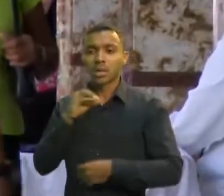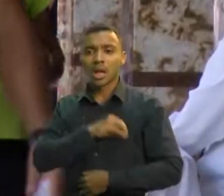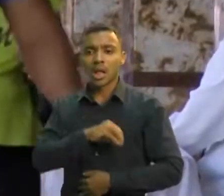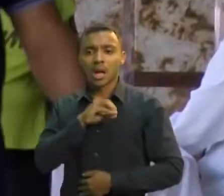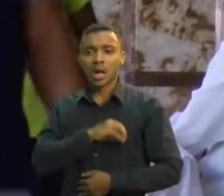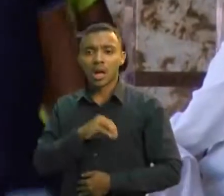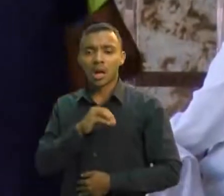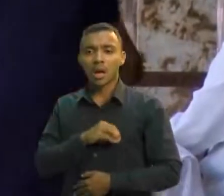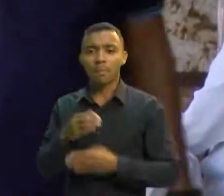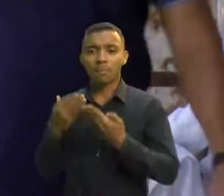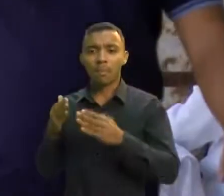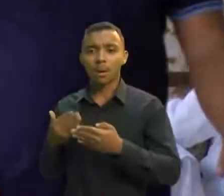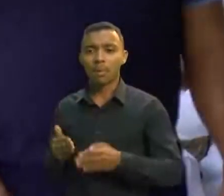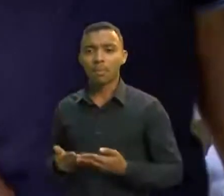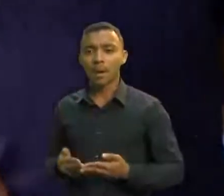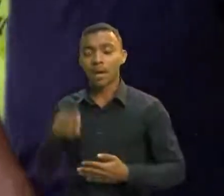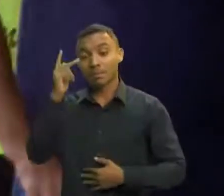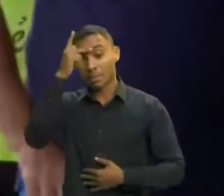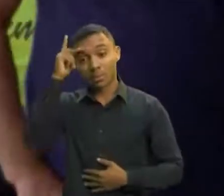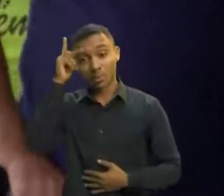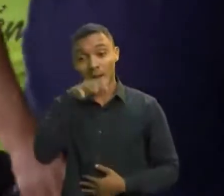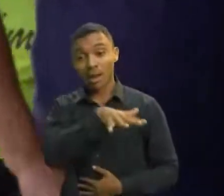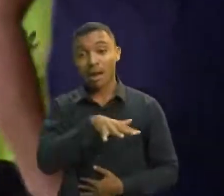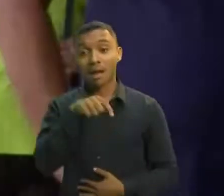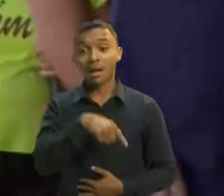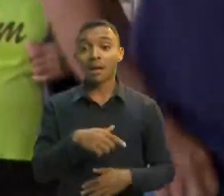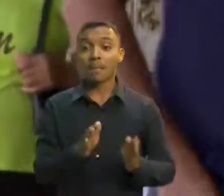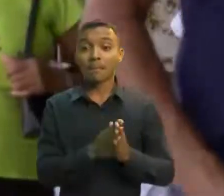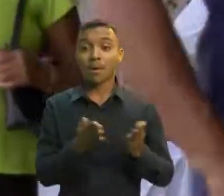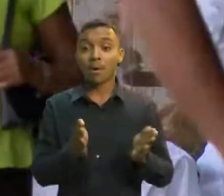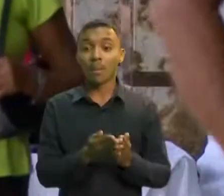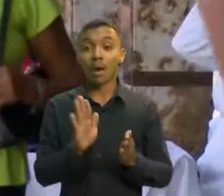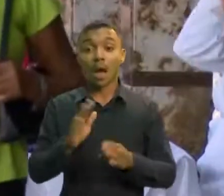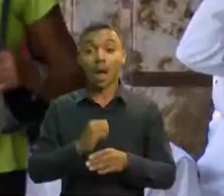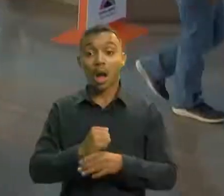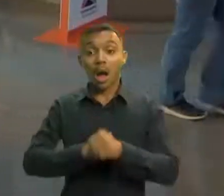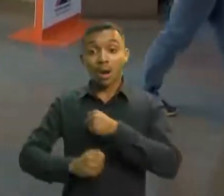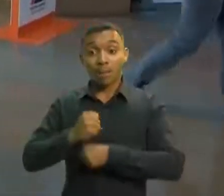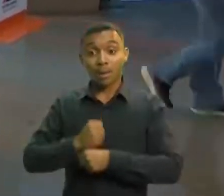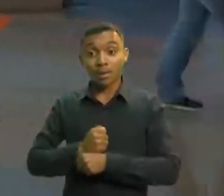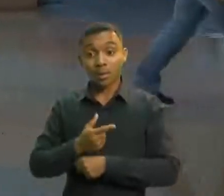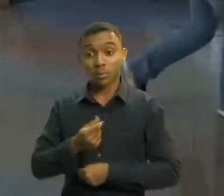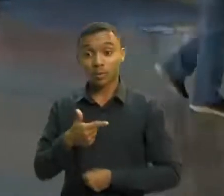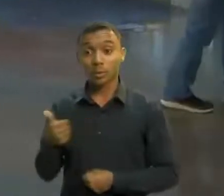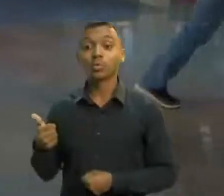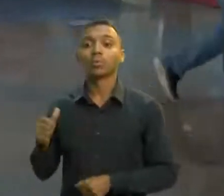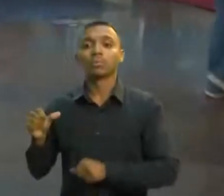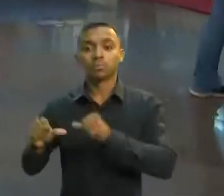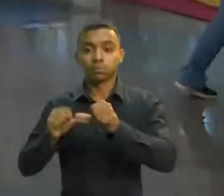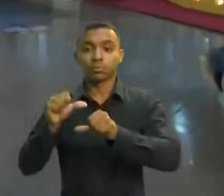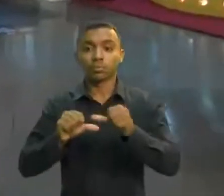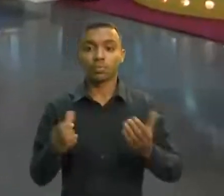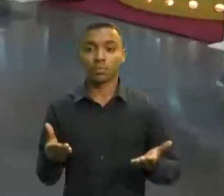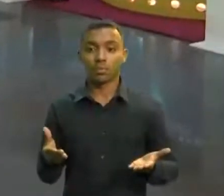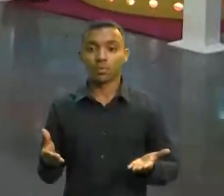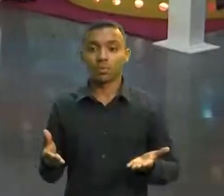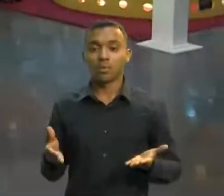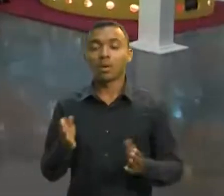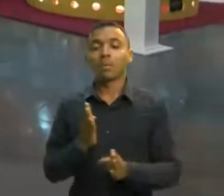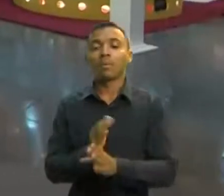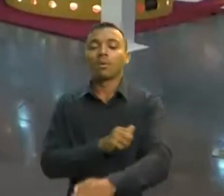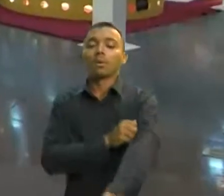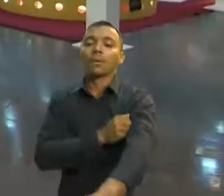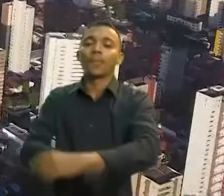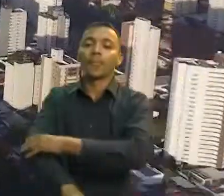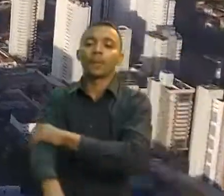a população mais vulnerável. Já em 2021, houve uma mudança, porque conforme o mercado de trabalho foi ganhando